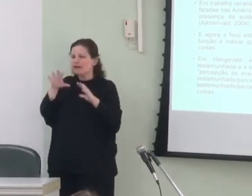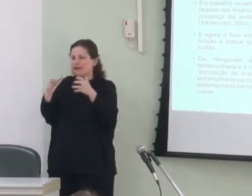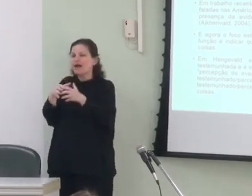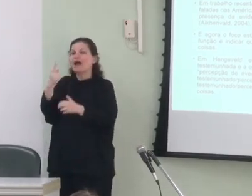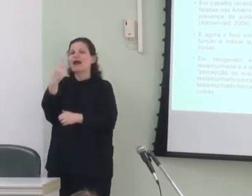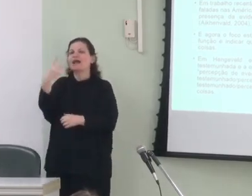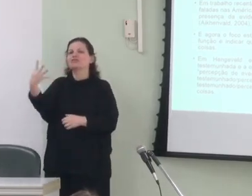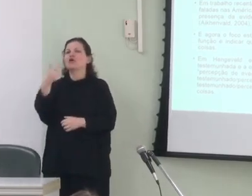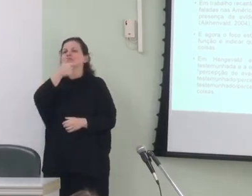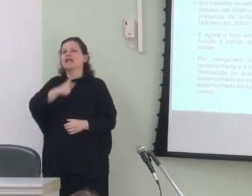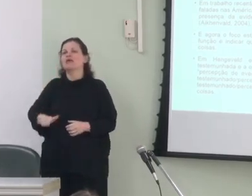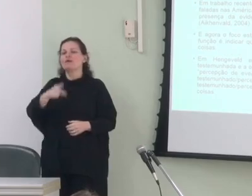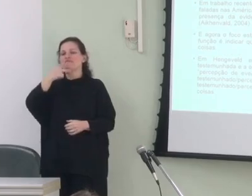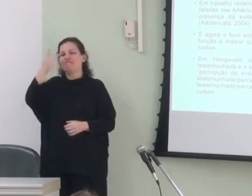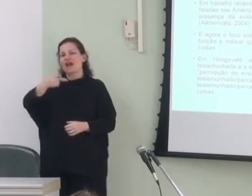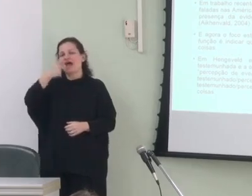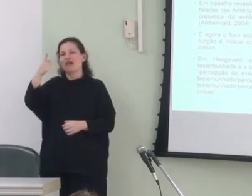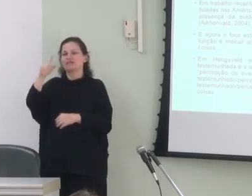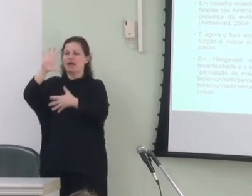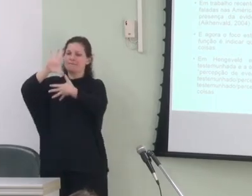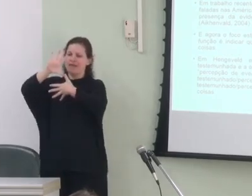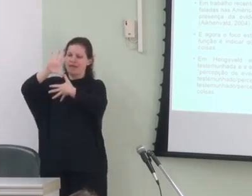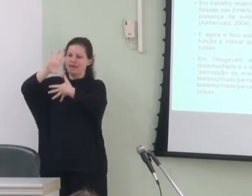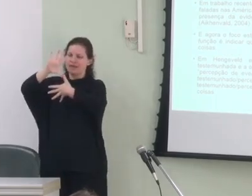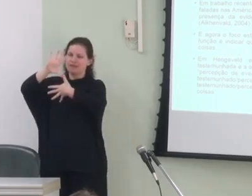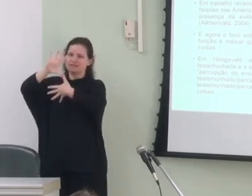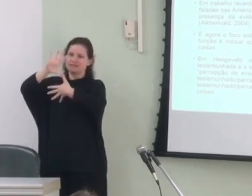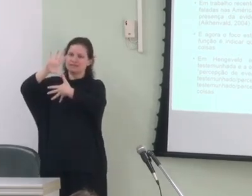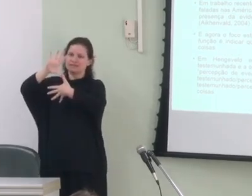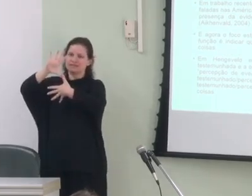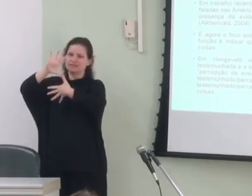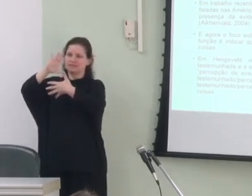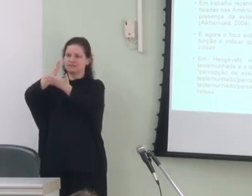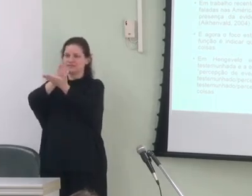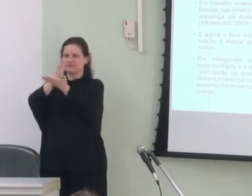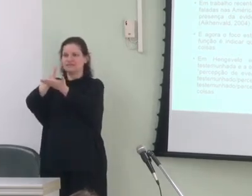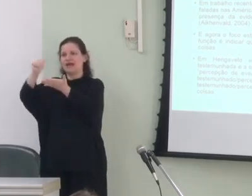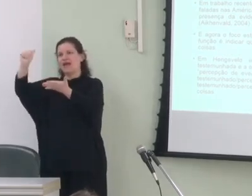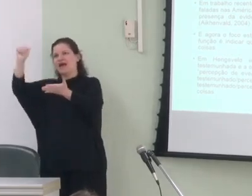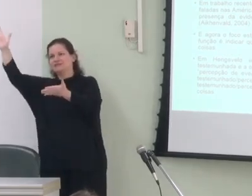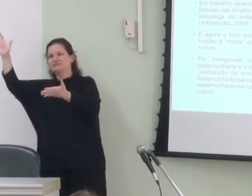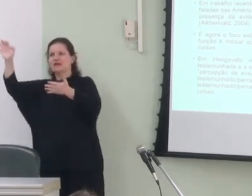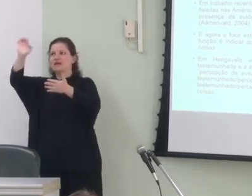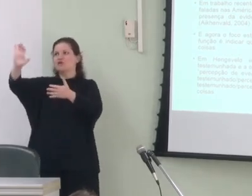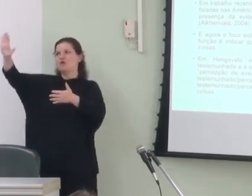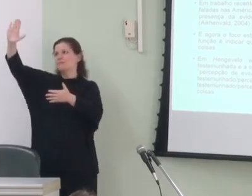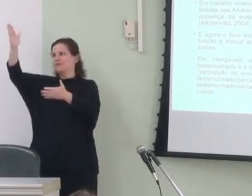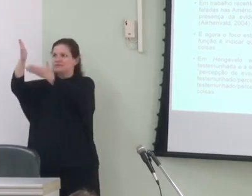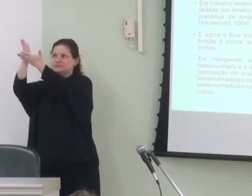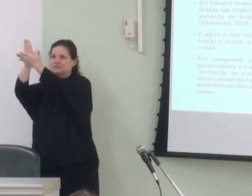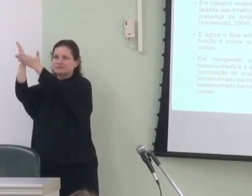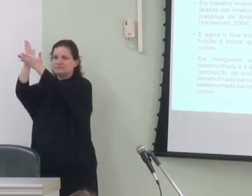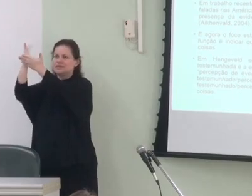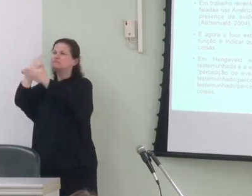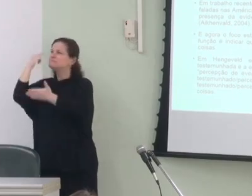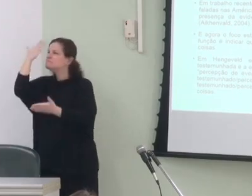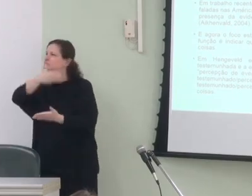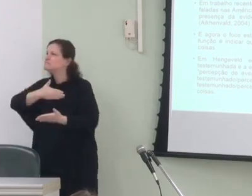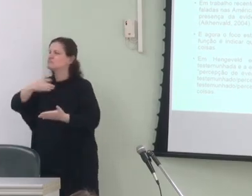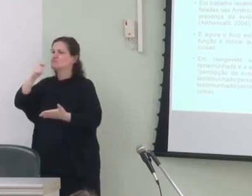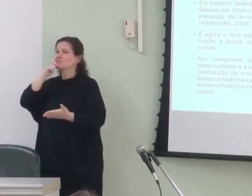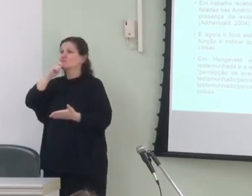14 línguas faladas nas Américas e nas regiões de fronteira entre a Ásia e Europa já que a presença da evidencialidade não